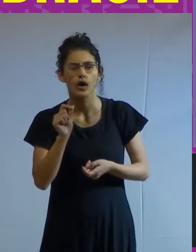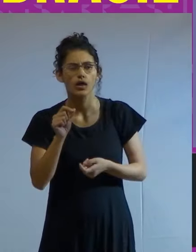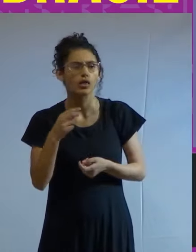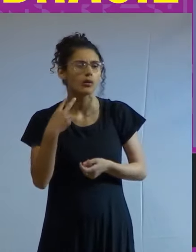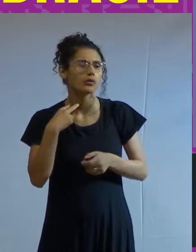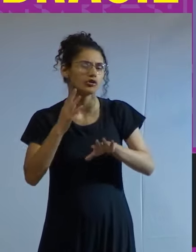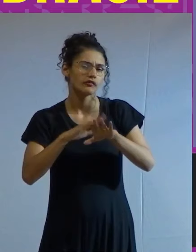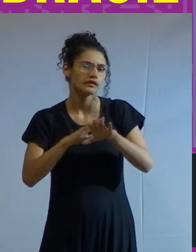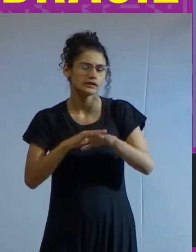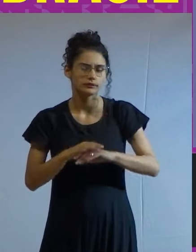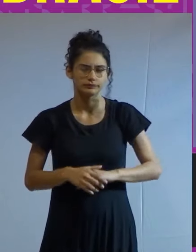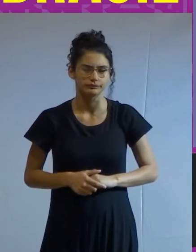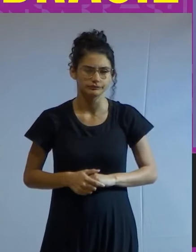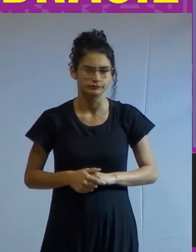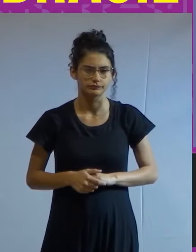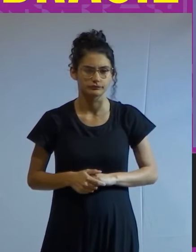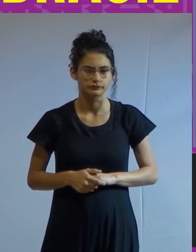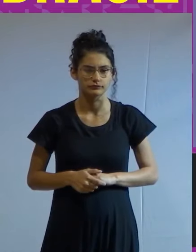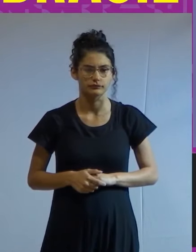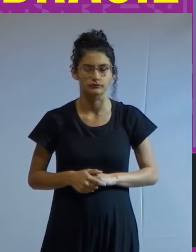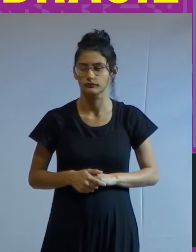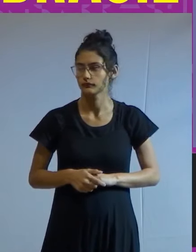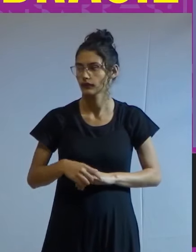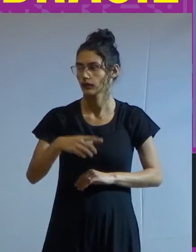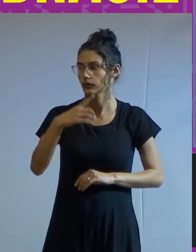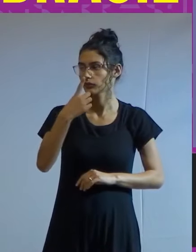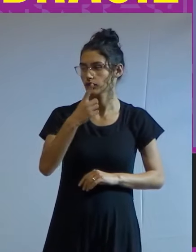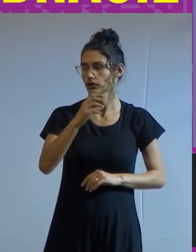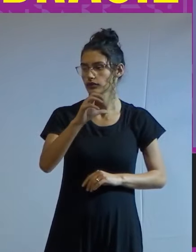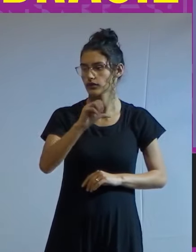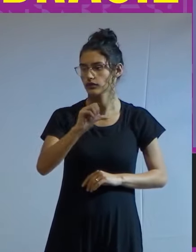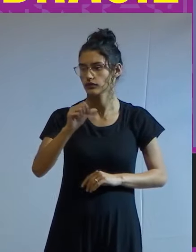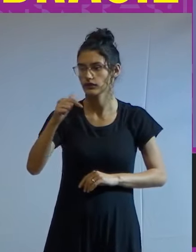um não poderia fazer. Paulo Lins, 1997.